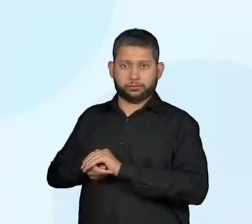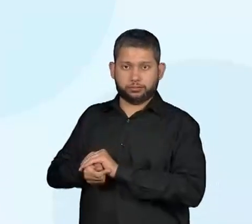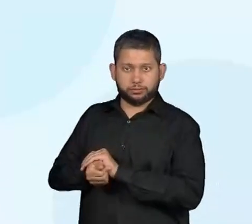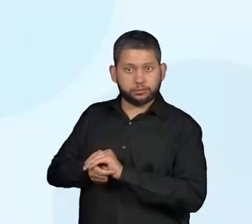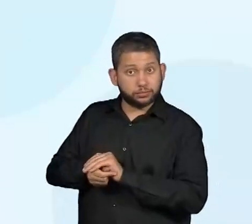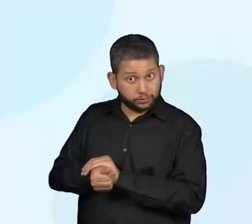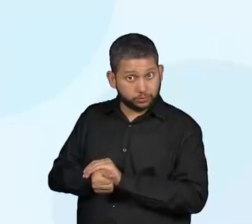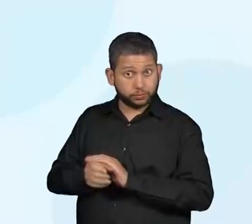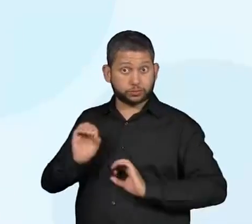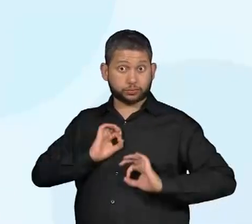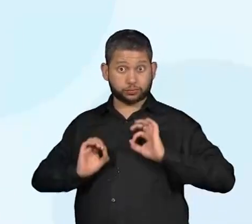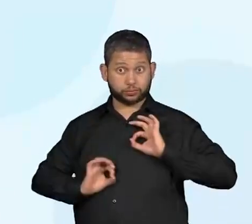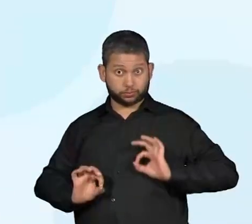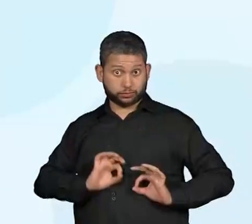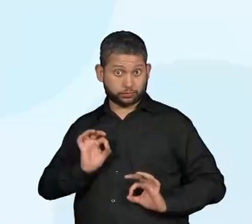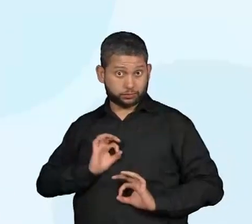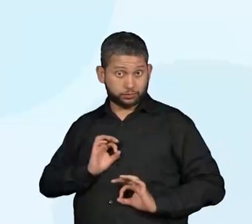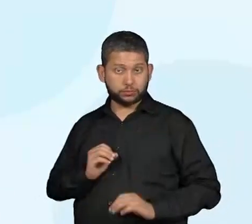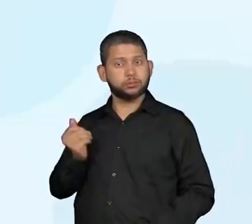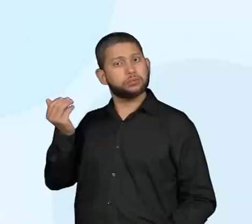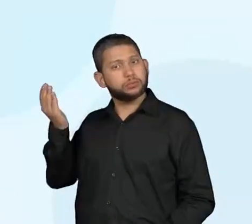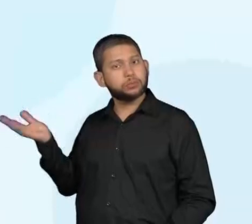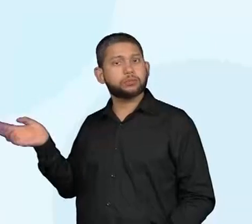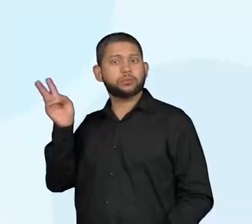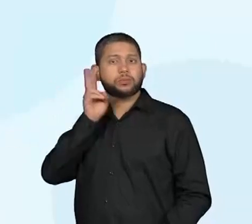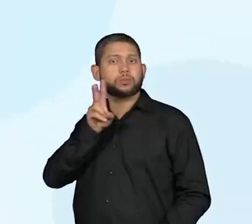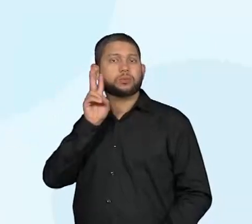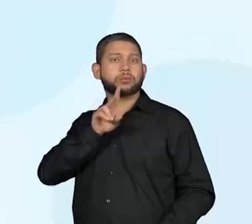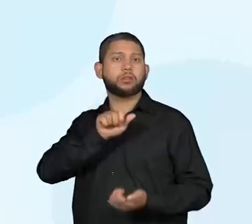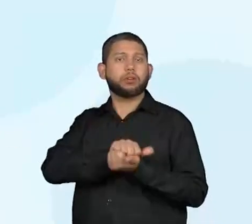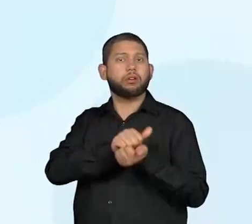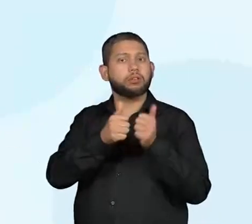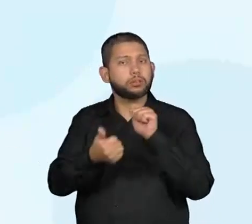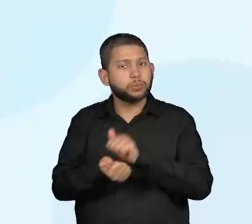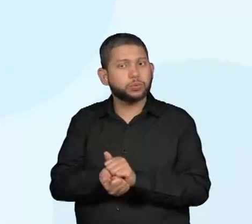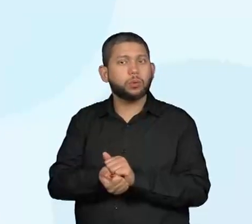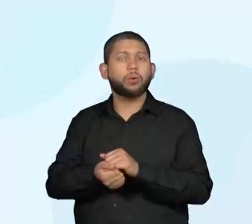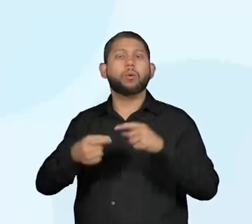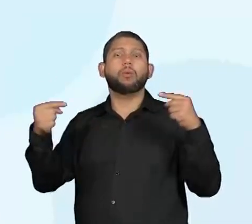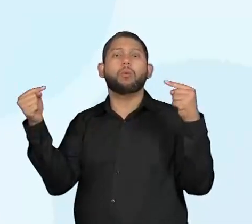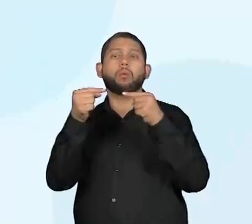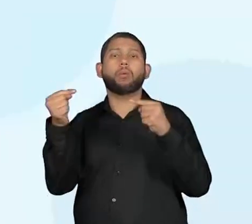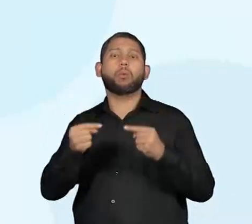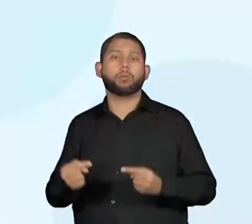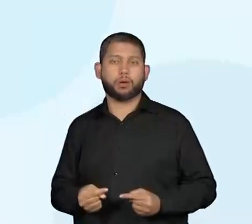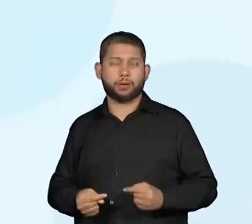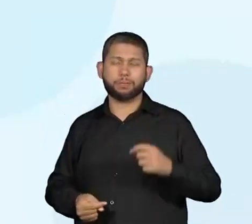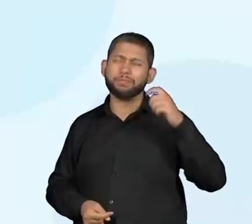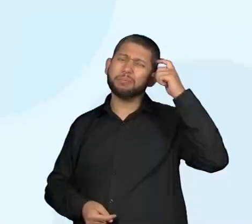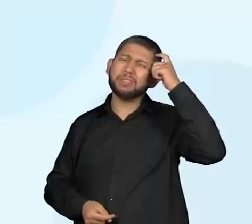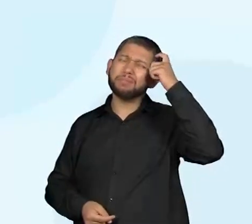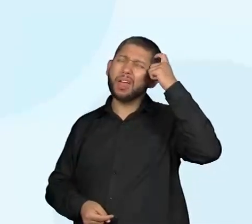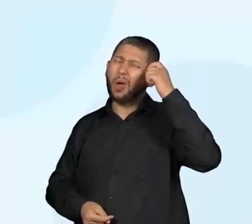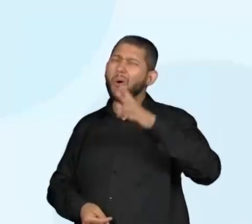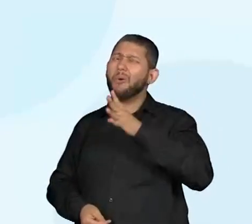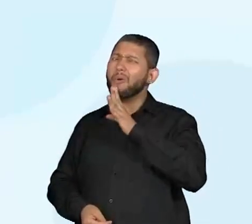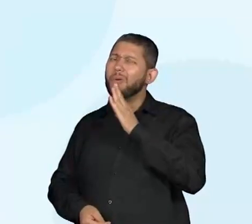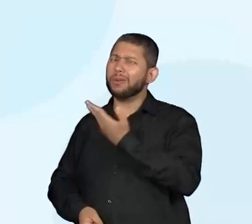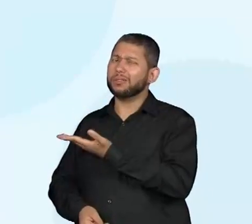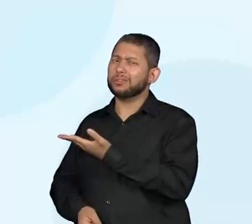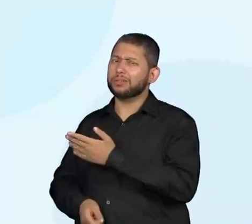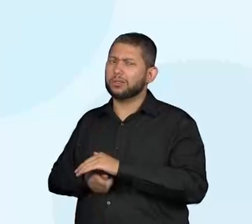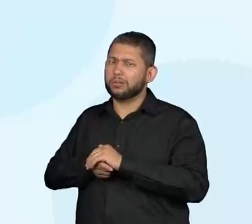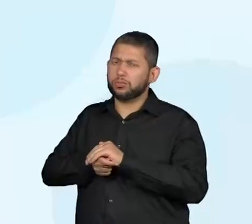uma história, uma história adaptada pelo professor Seba. Então, a gente vai trazer uma história, o Jabuti e a Onça,